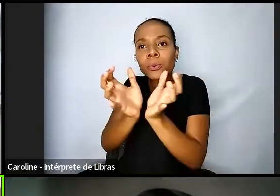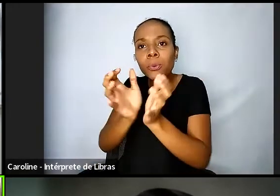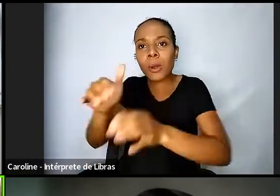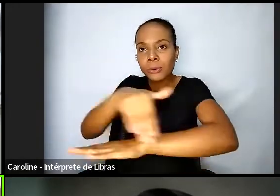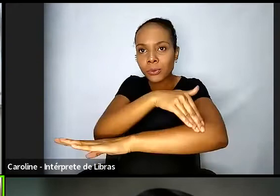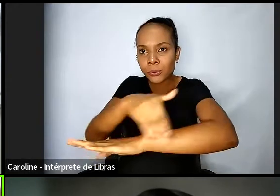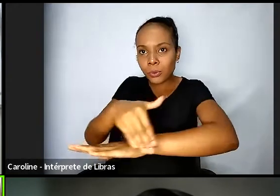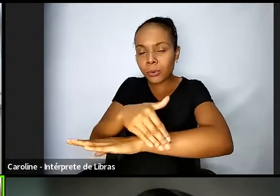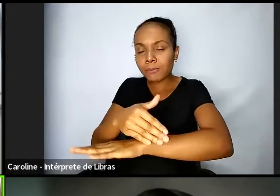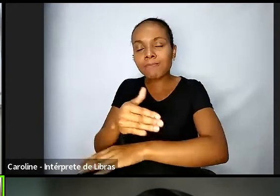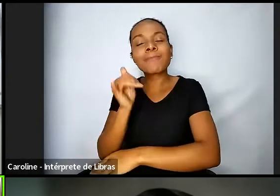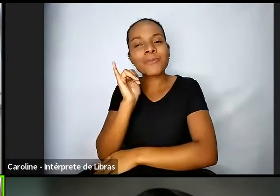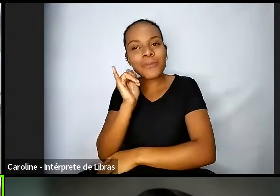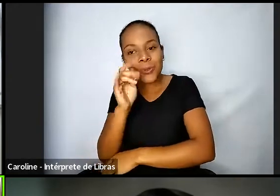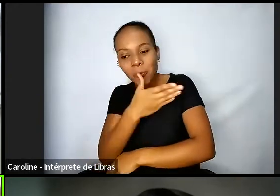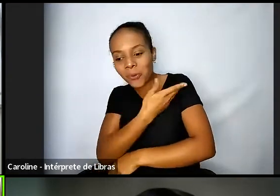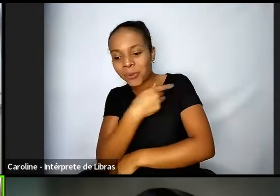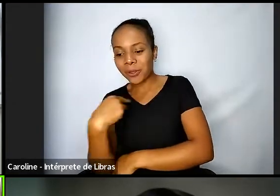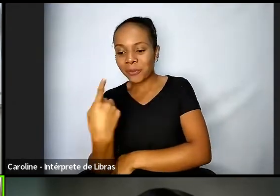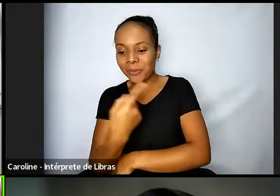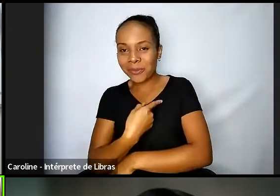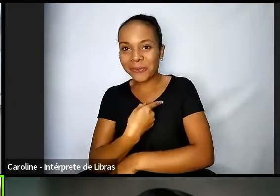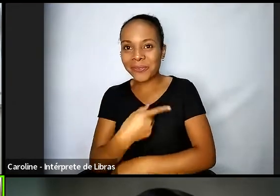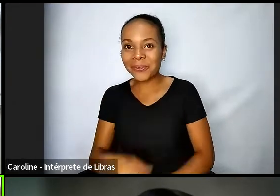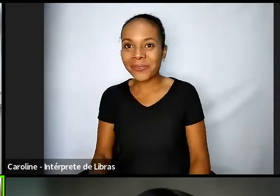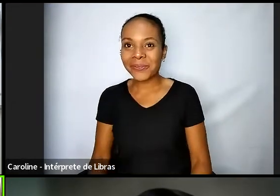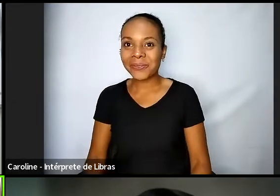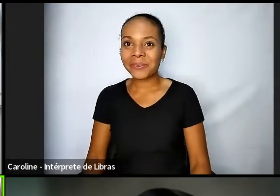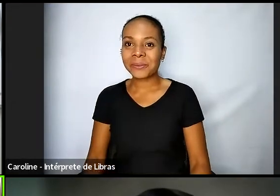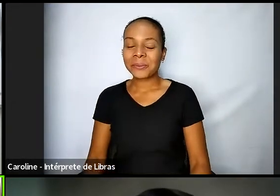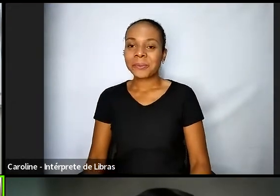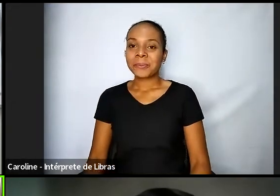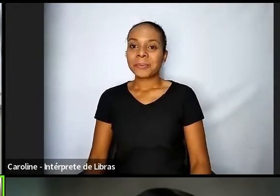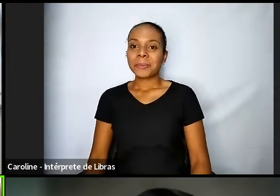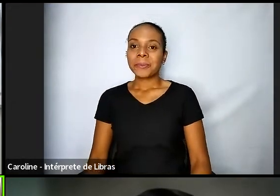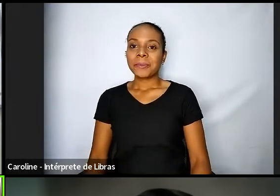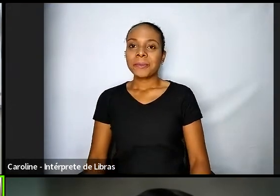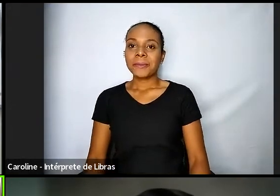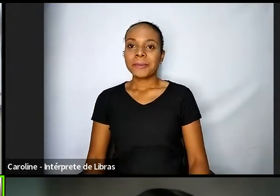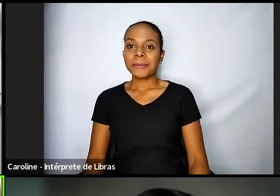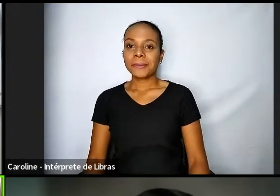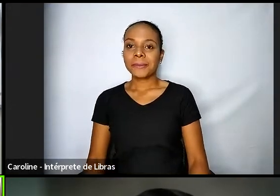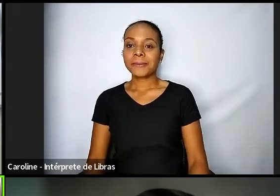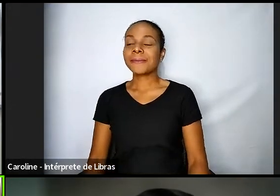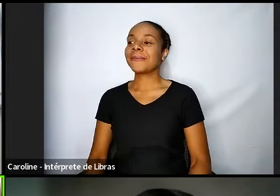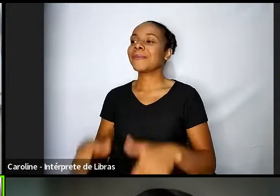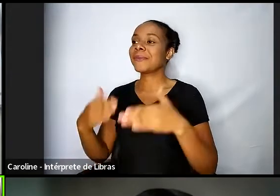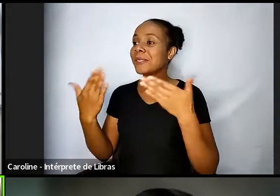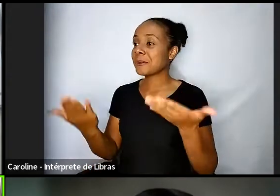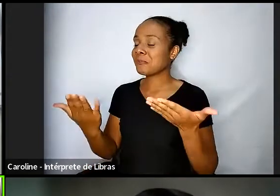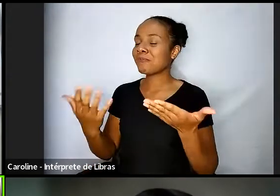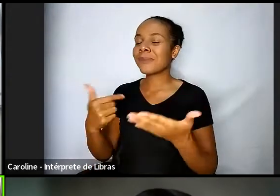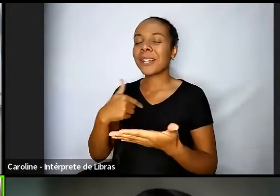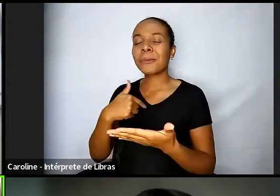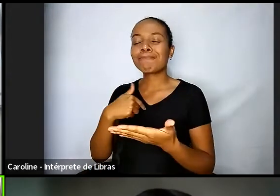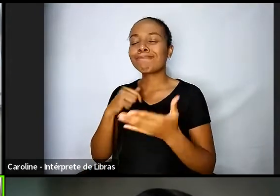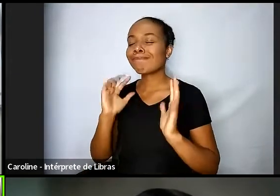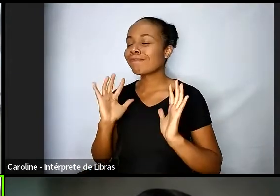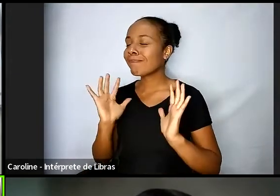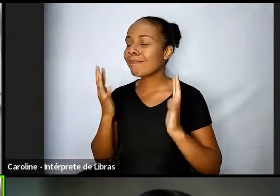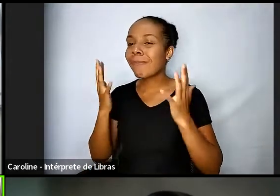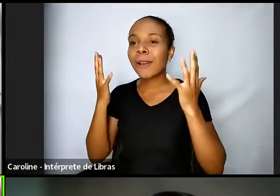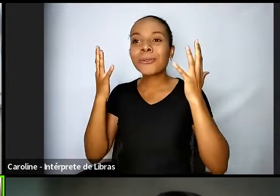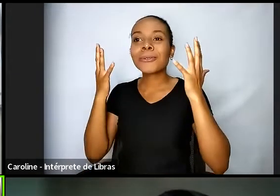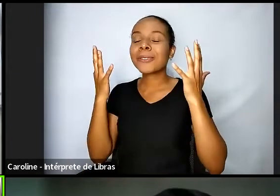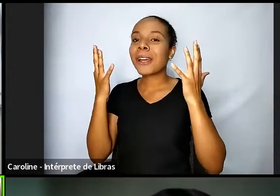Lívia exatamente isso eu sou apaixonada por